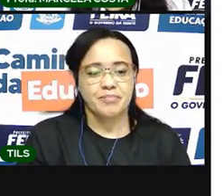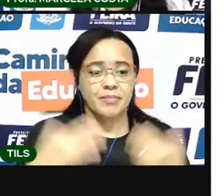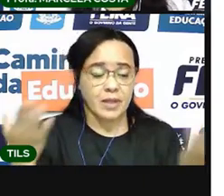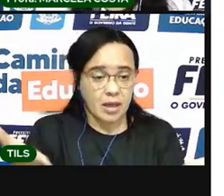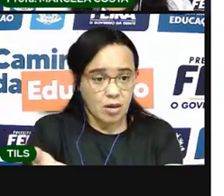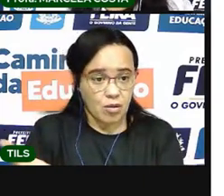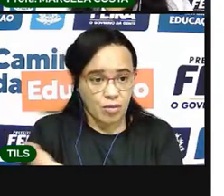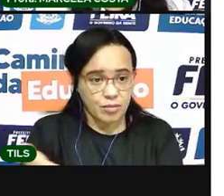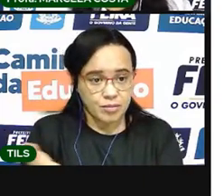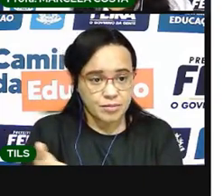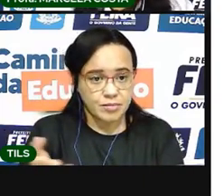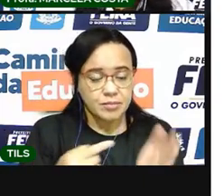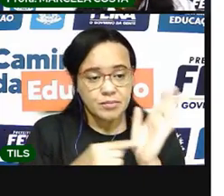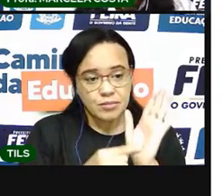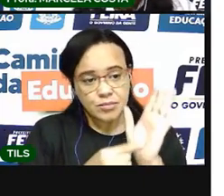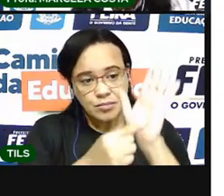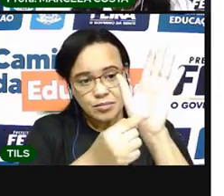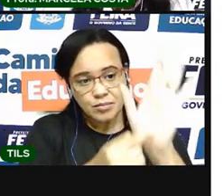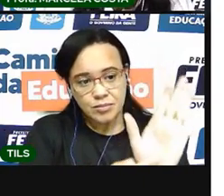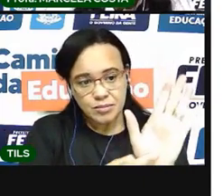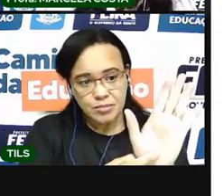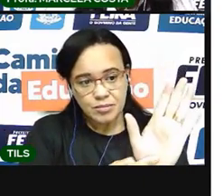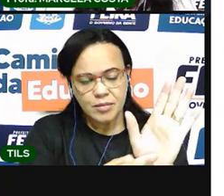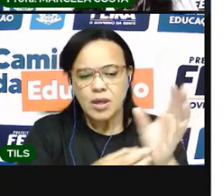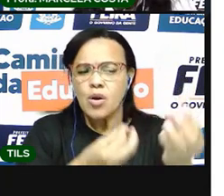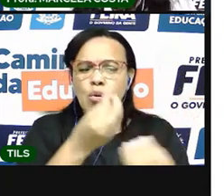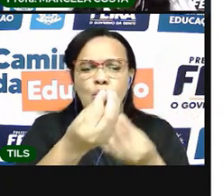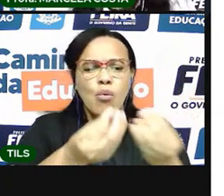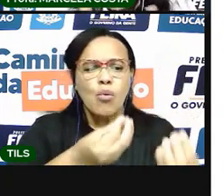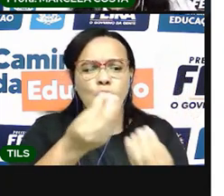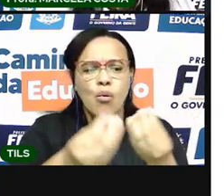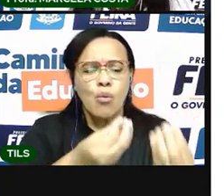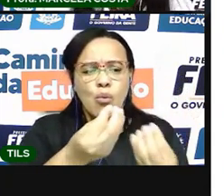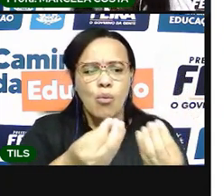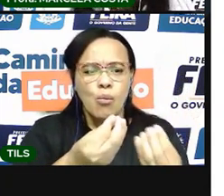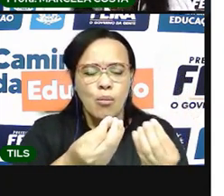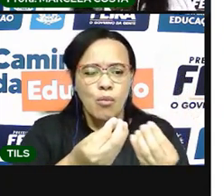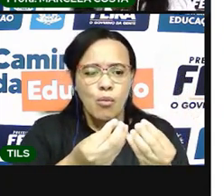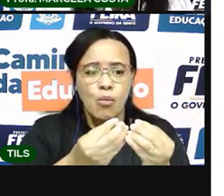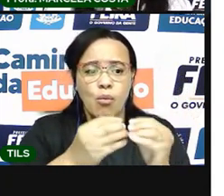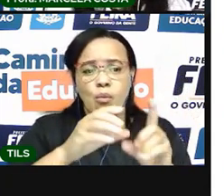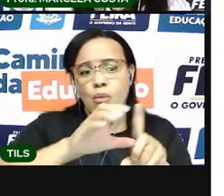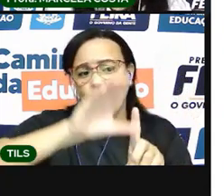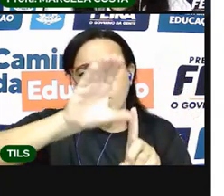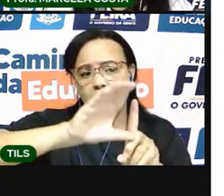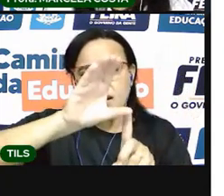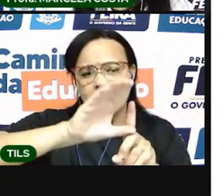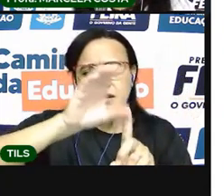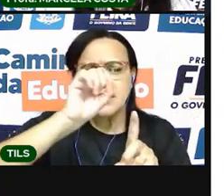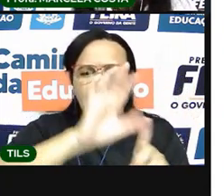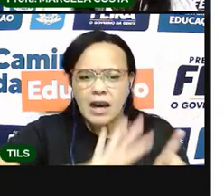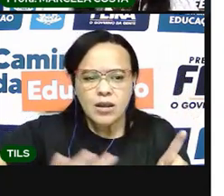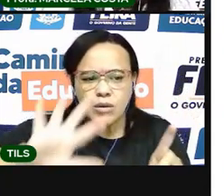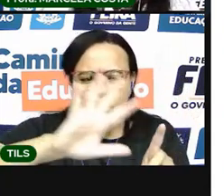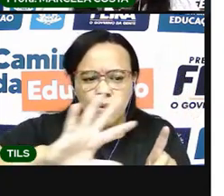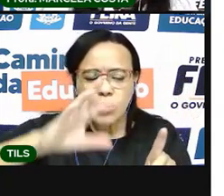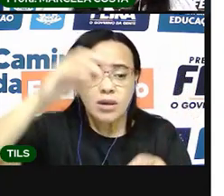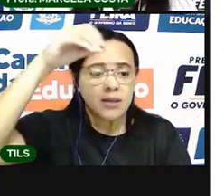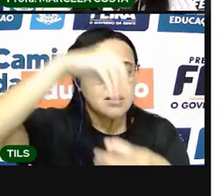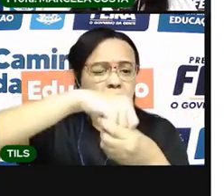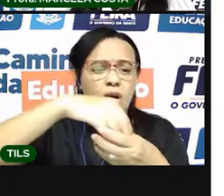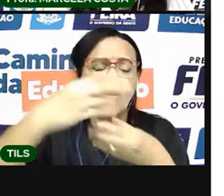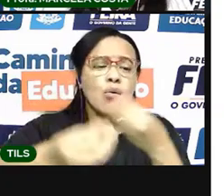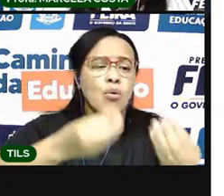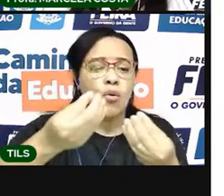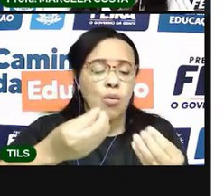Agora, eu estou mostrando aqui para vocês como é uma visão geral de um calendário. Logo,